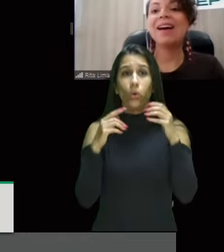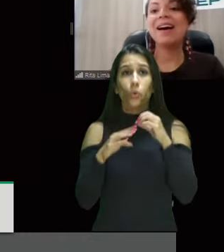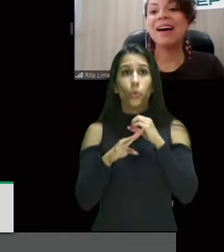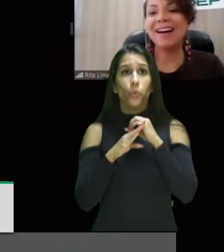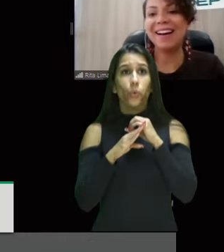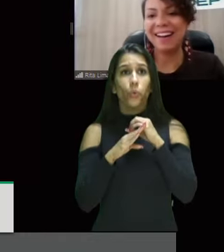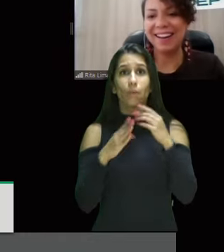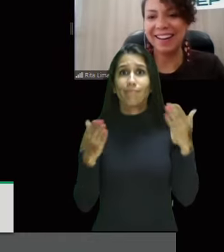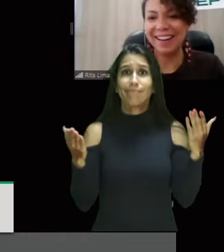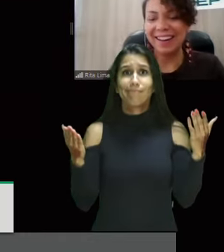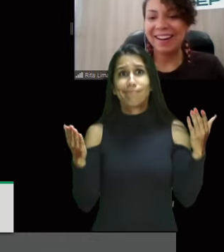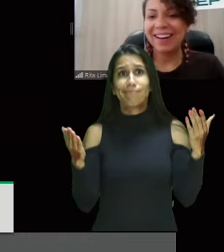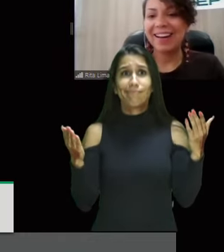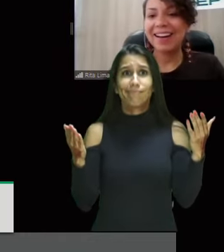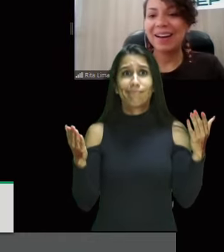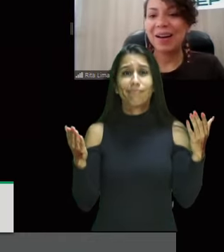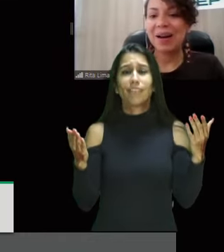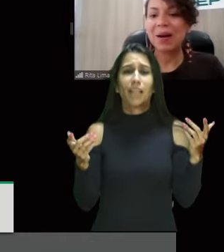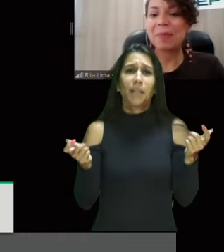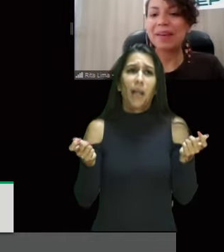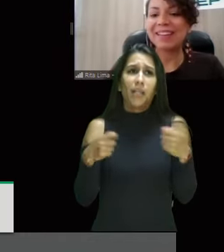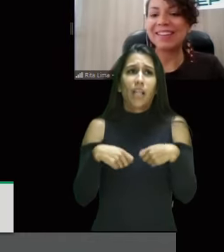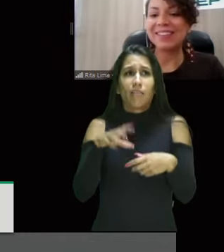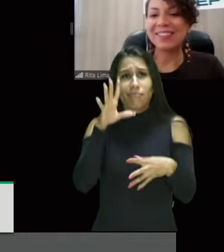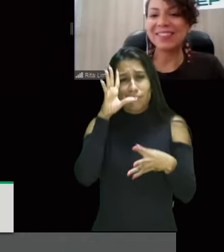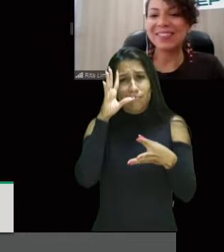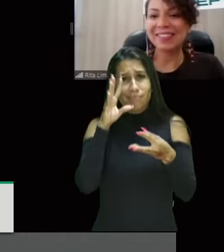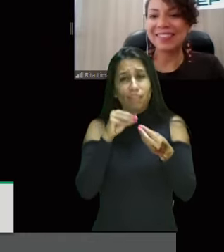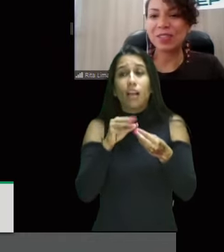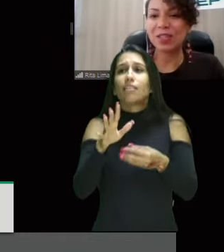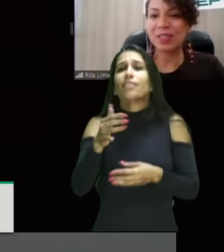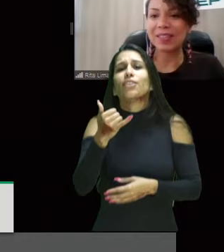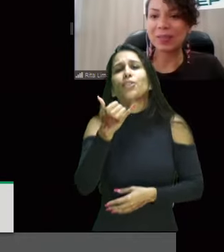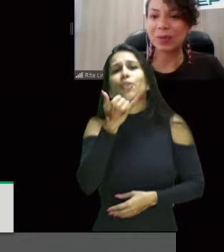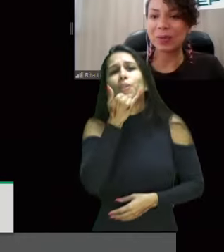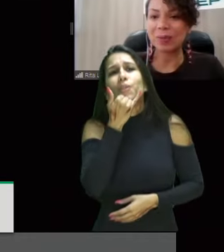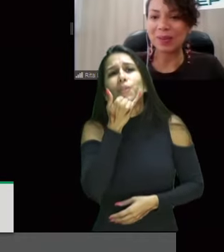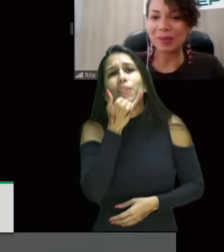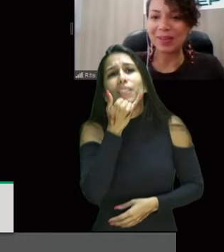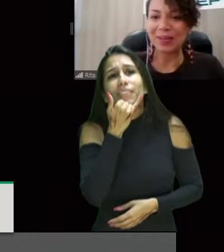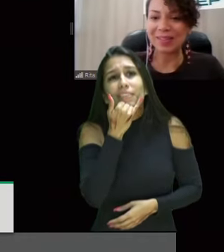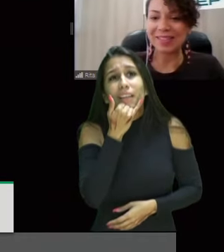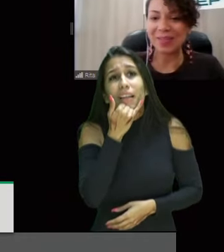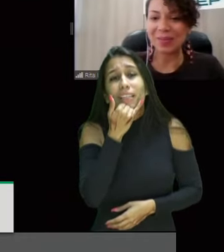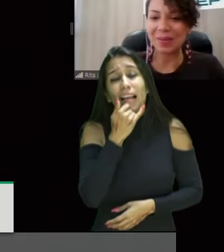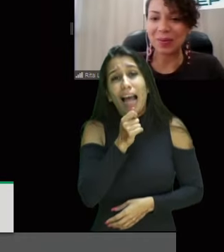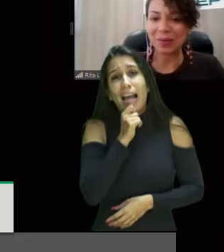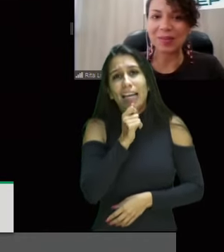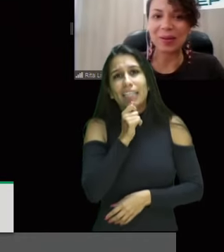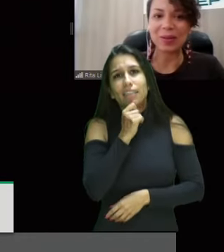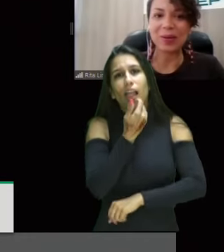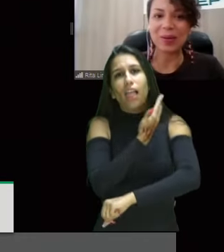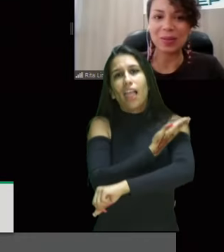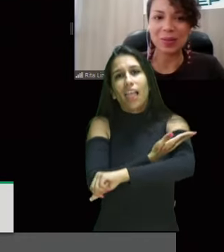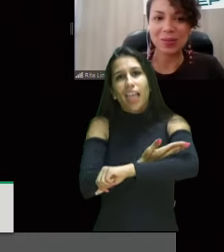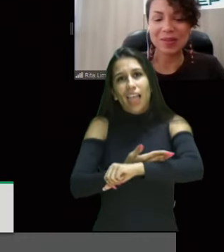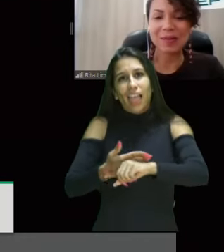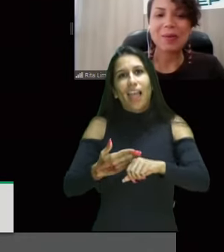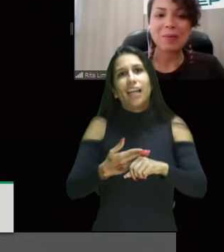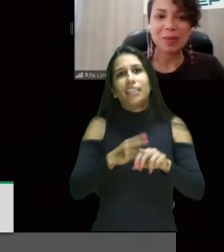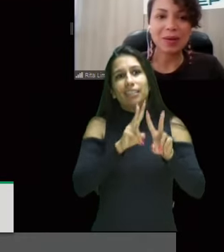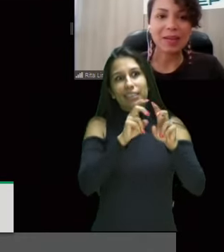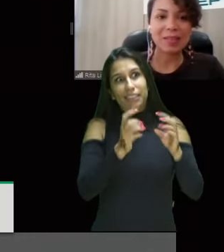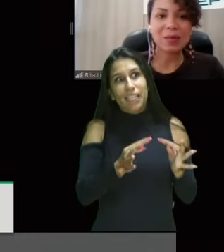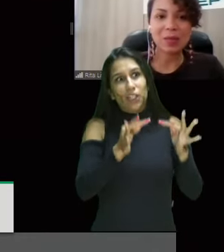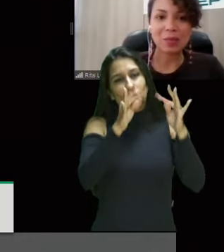funcionado, mas eu para compreender a mensagem... perdão. A gente está ainda se acostumando com esses novos recursos tecnológicos,